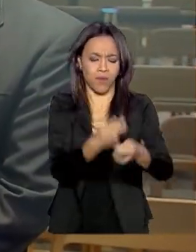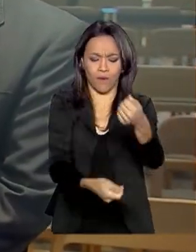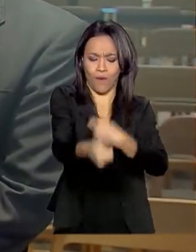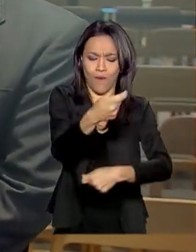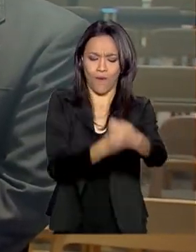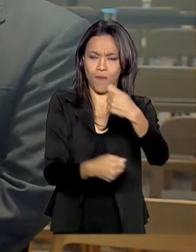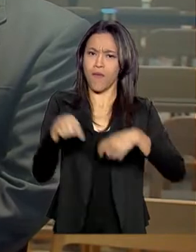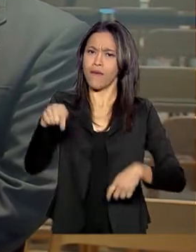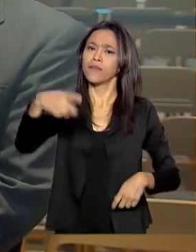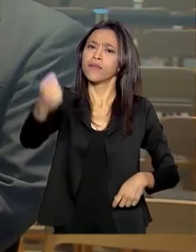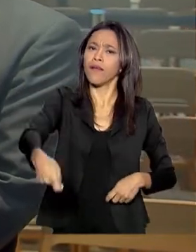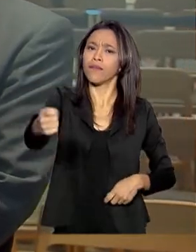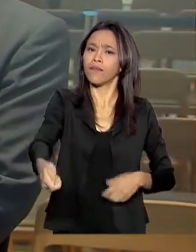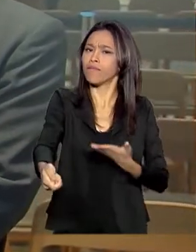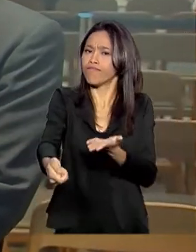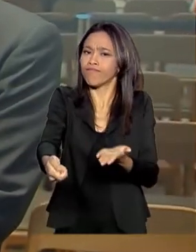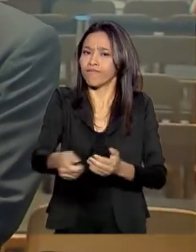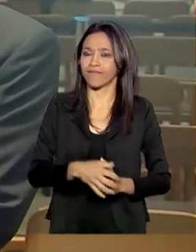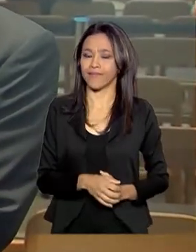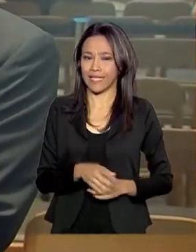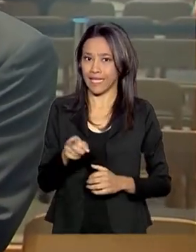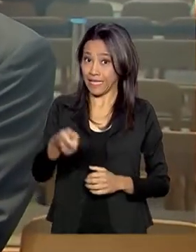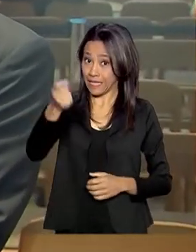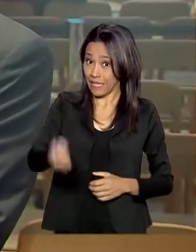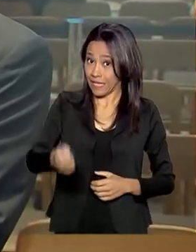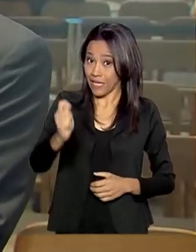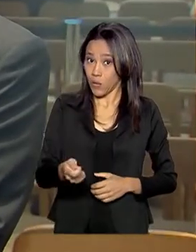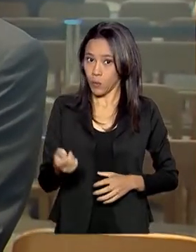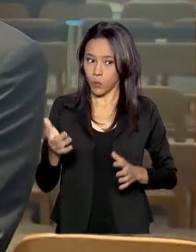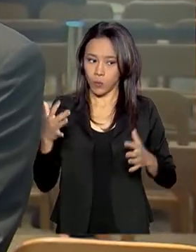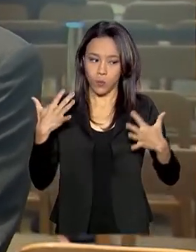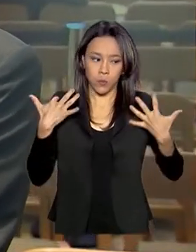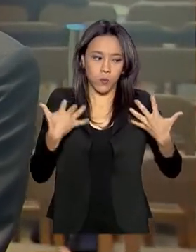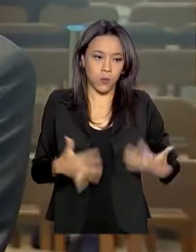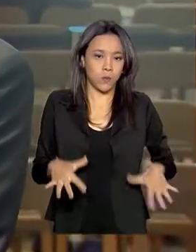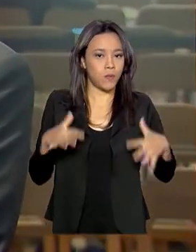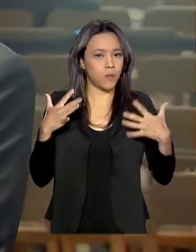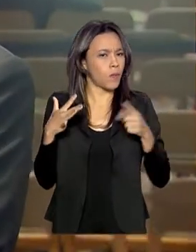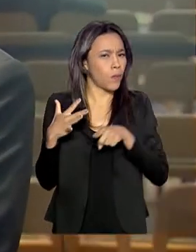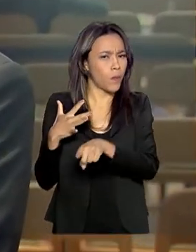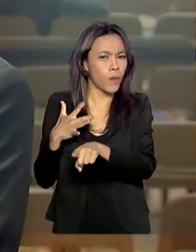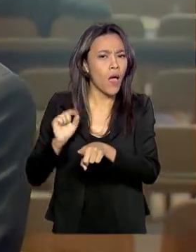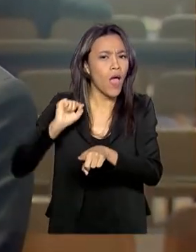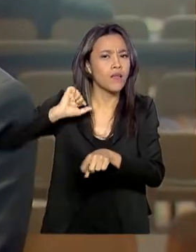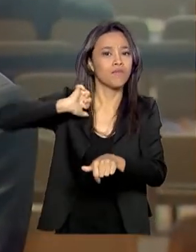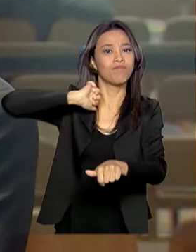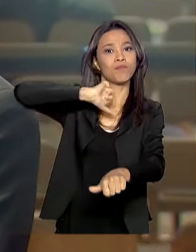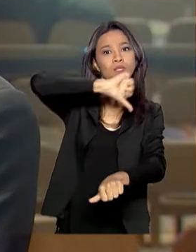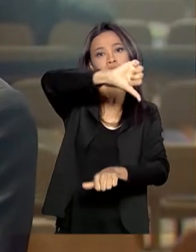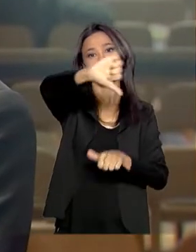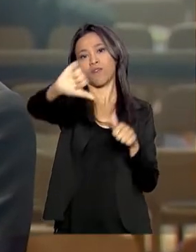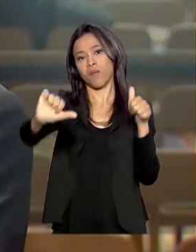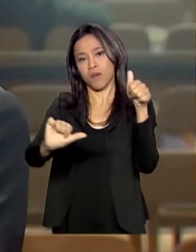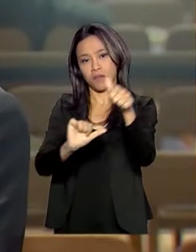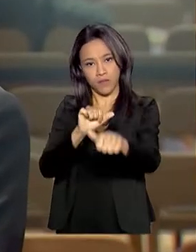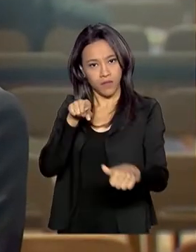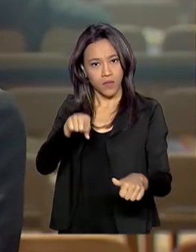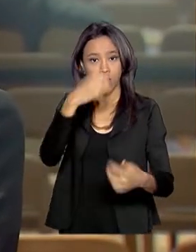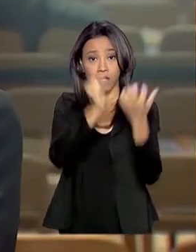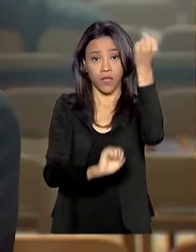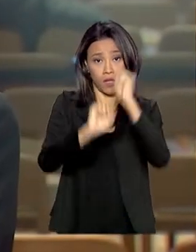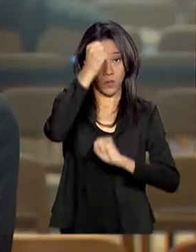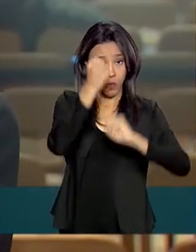esse leilão, Décio? Esse leilão é emblemático. Ele simboliza a transformação e a retomada da indústria de petróleo e gás no Brasil,